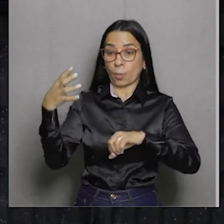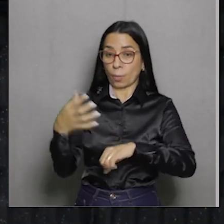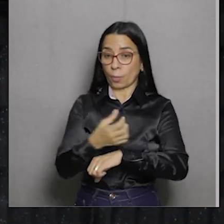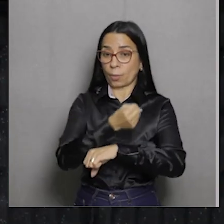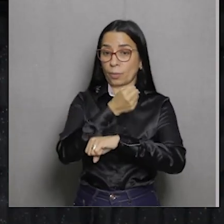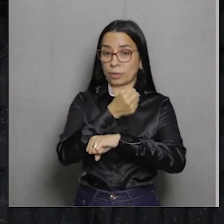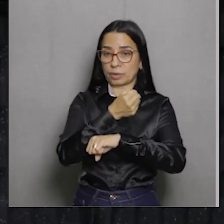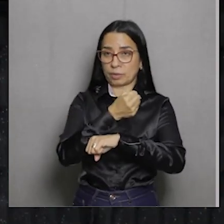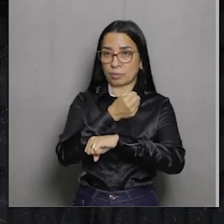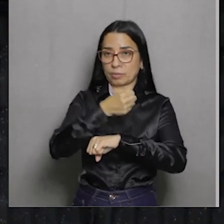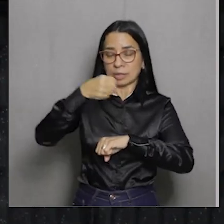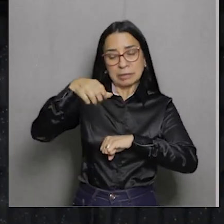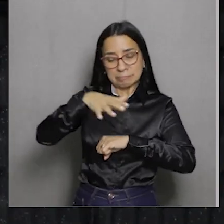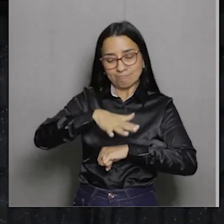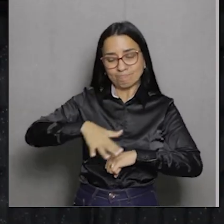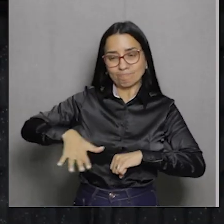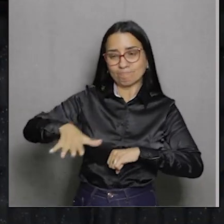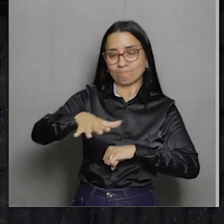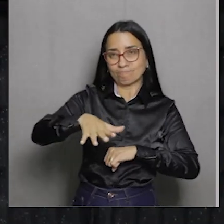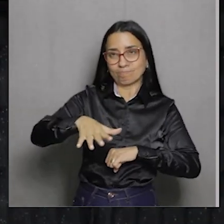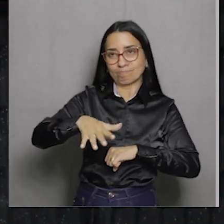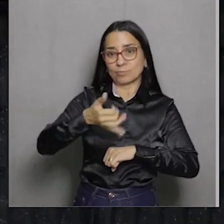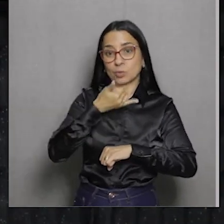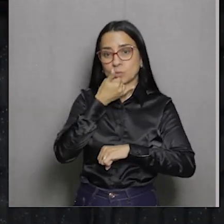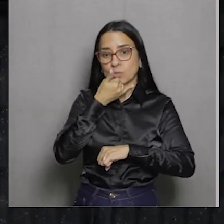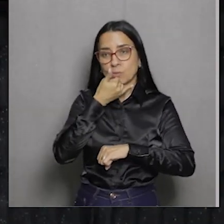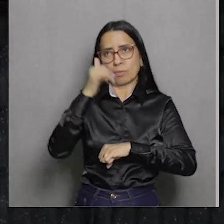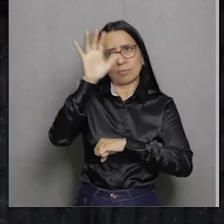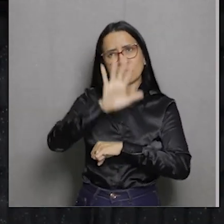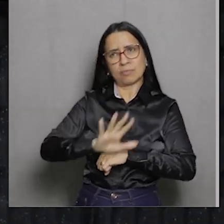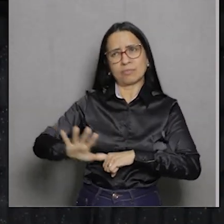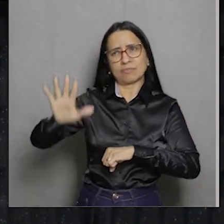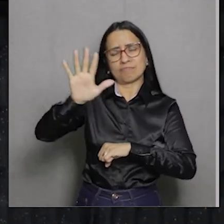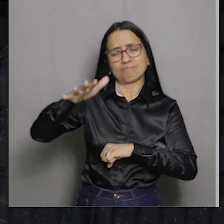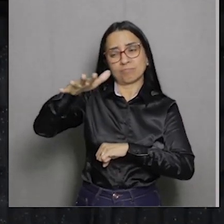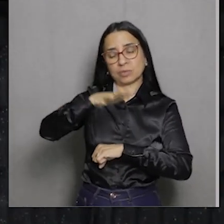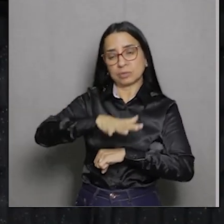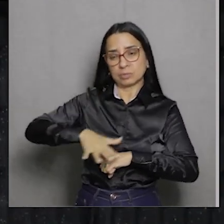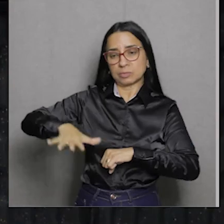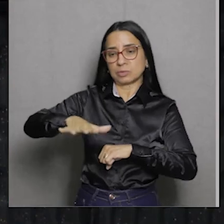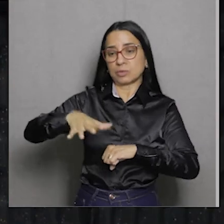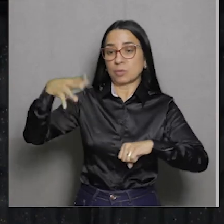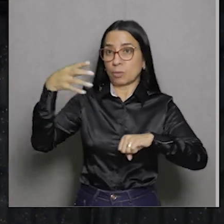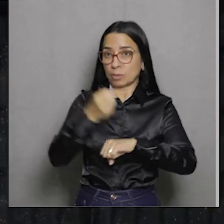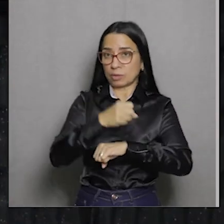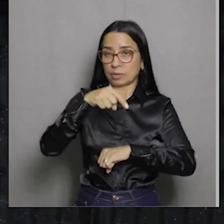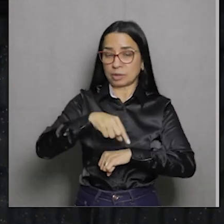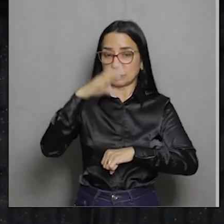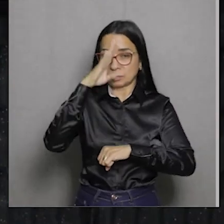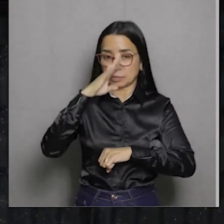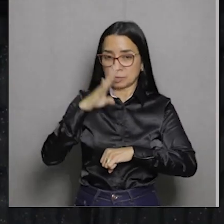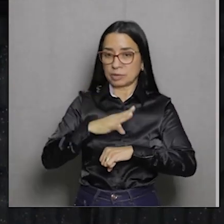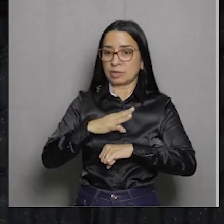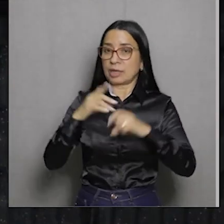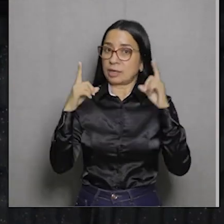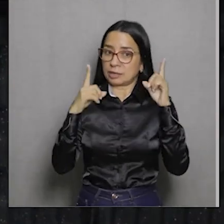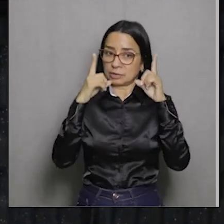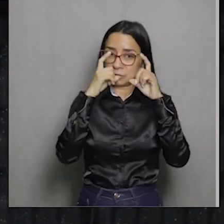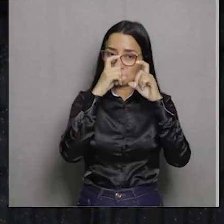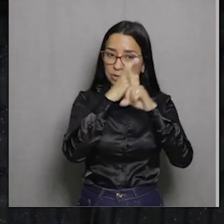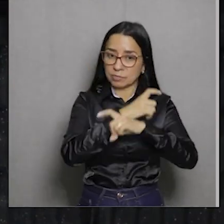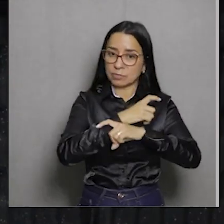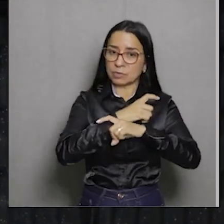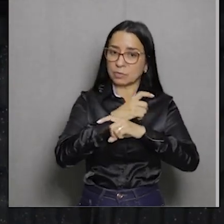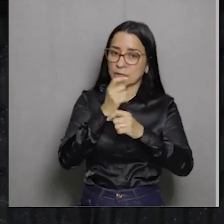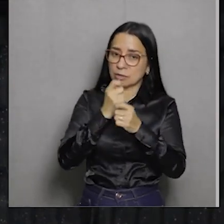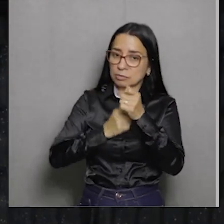aqui no Brasil e as dificuldades da administração portuguesa fizeram com que a integração entre as